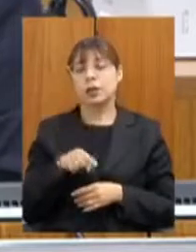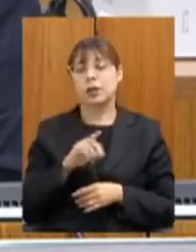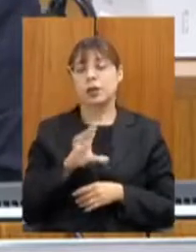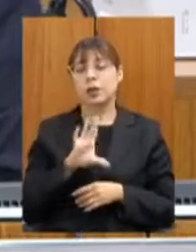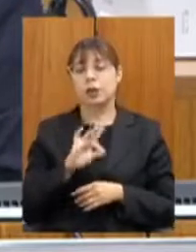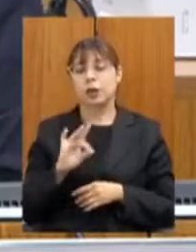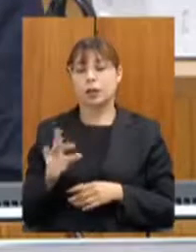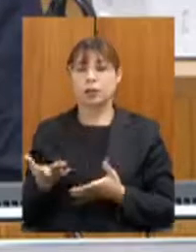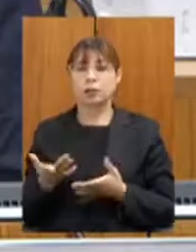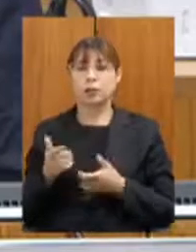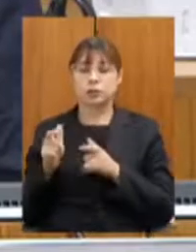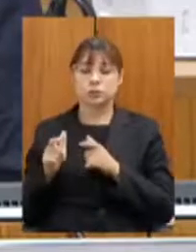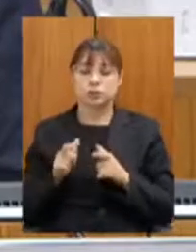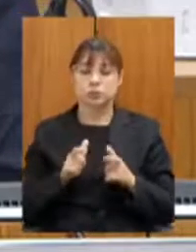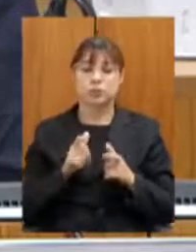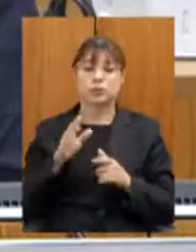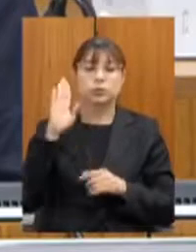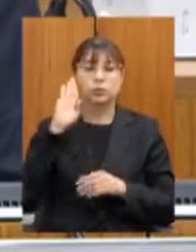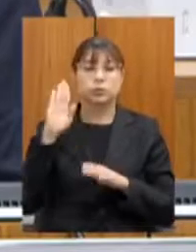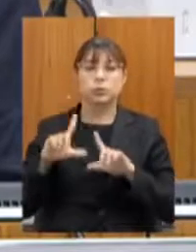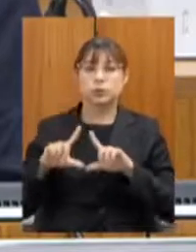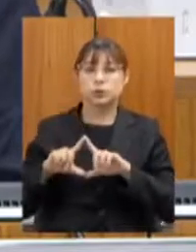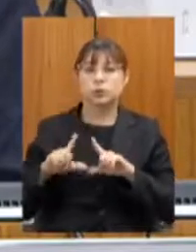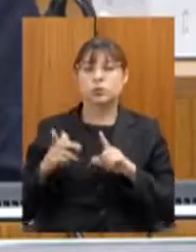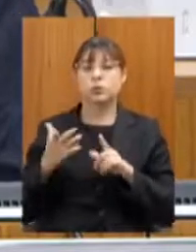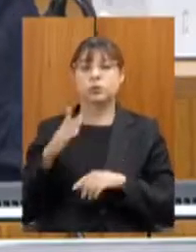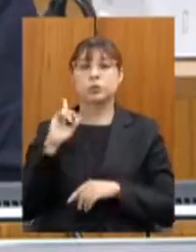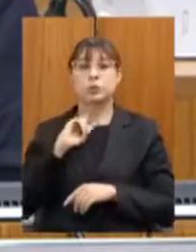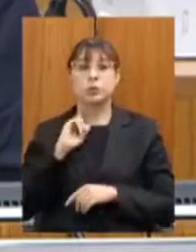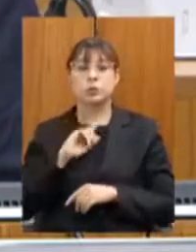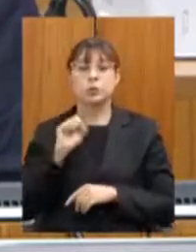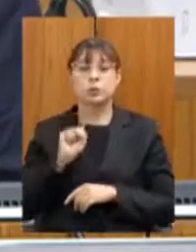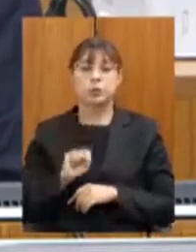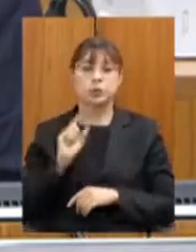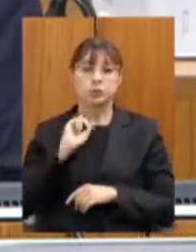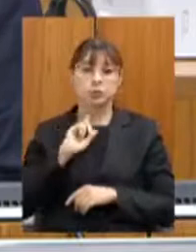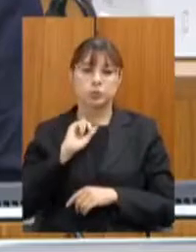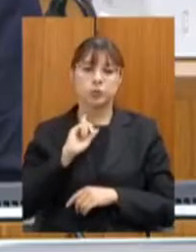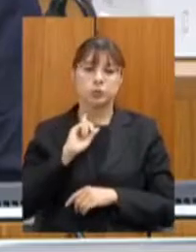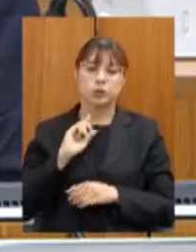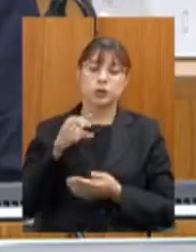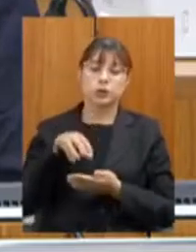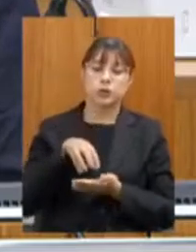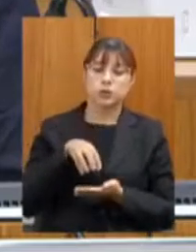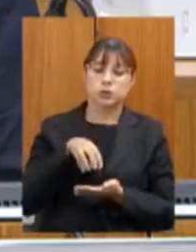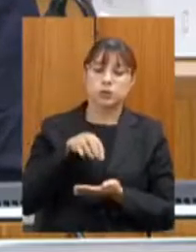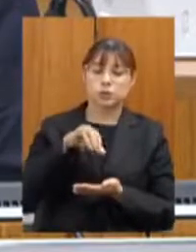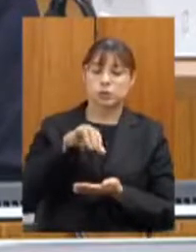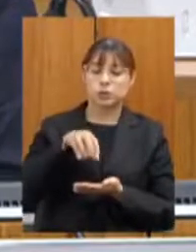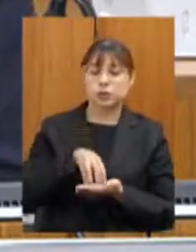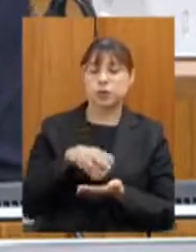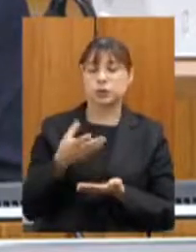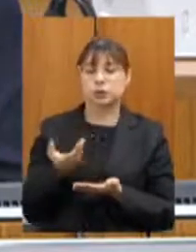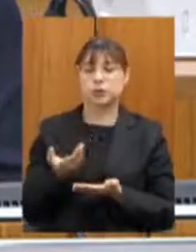rodoviários, beneficiando o Triângulo Mineiro, beneficiando o Sul de Minas, a região central e outras áreas do estado.